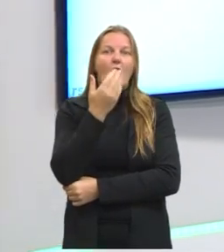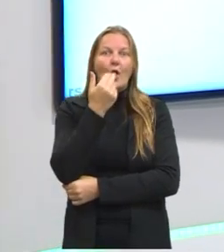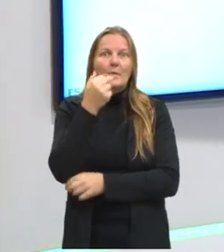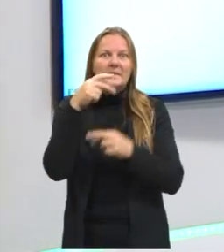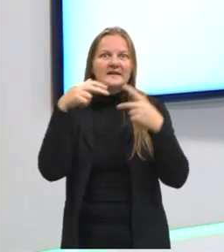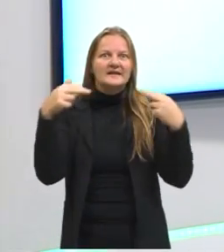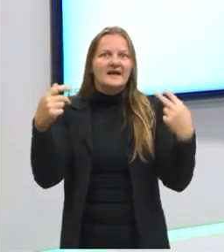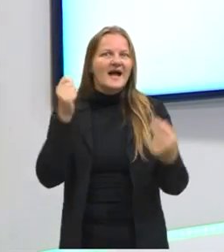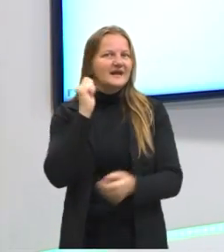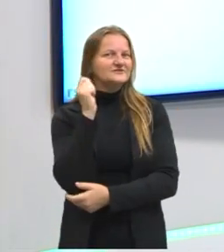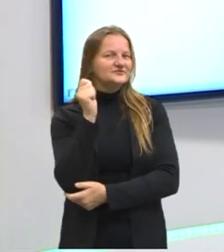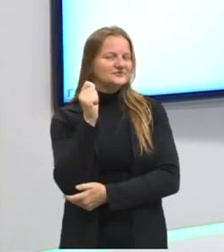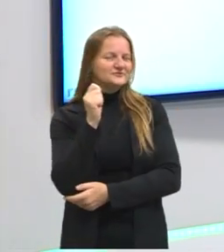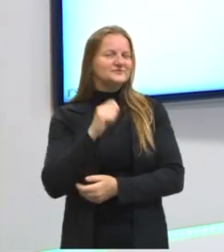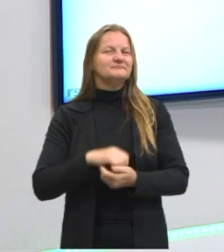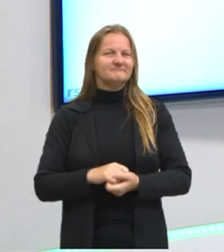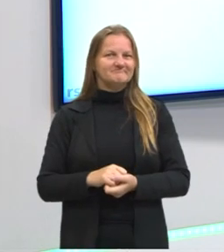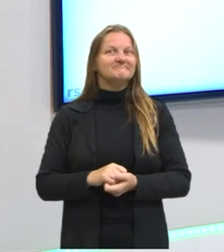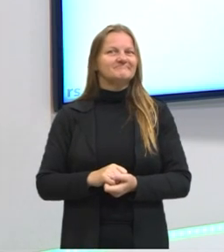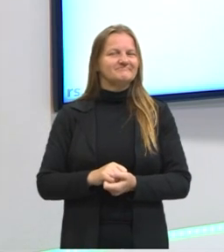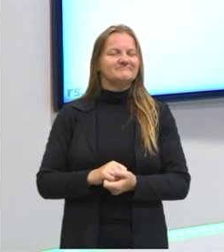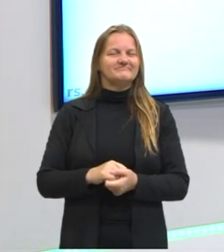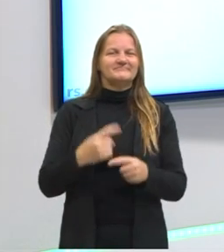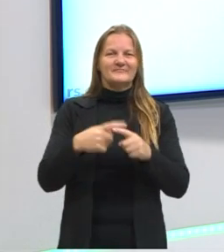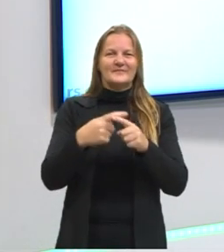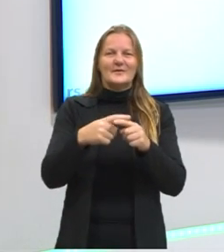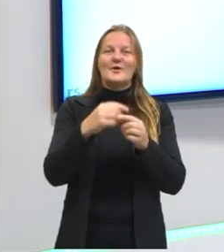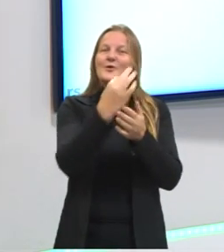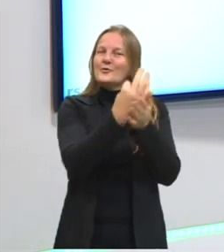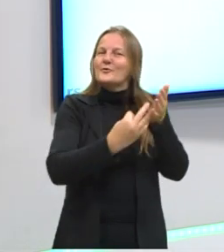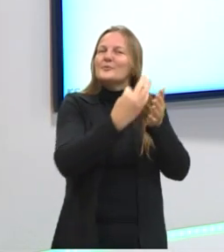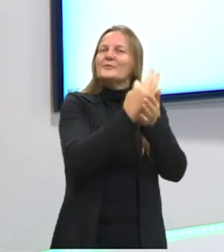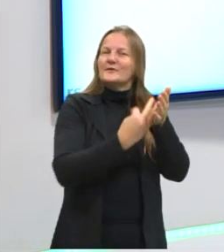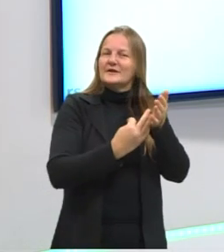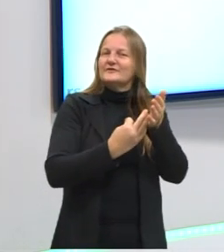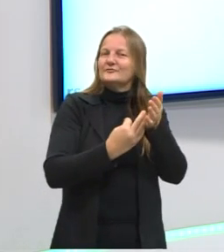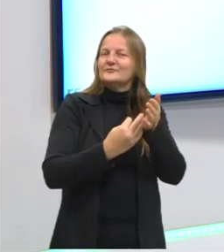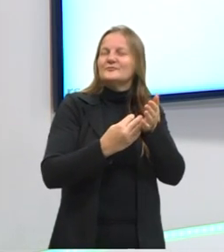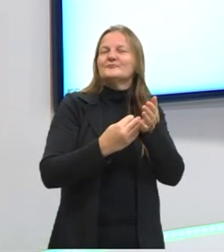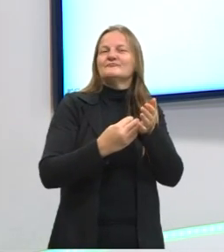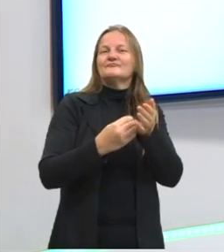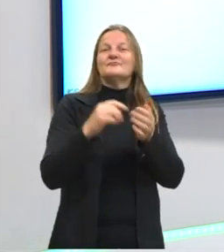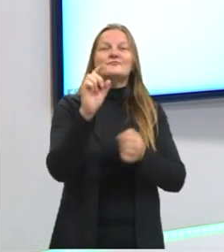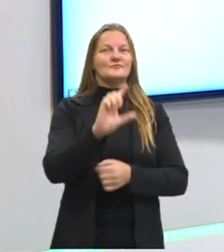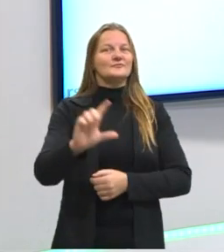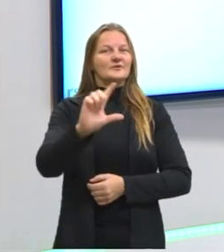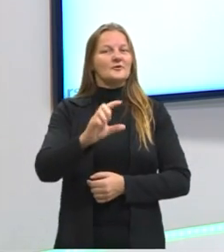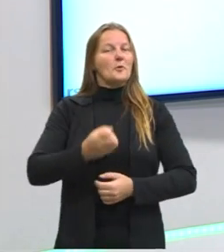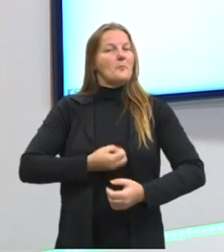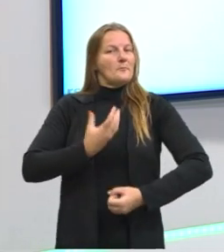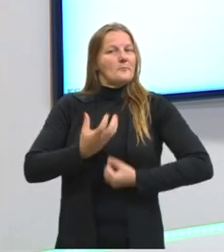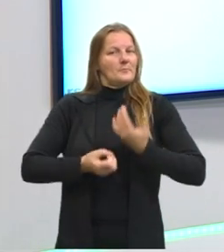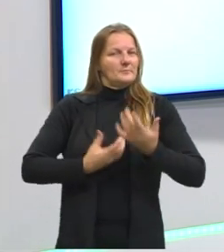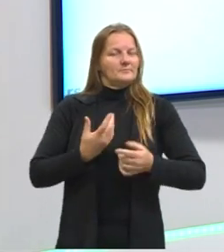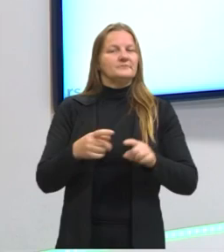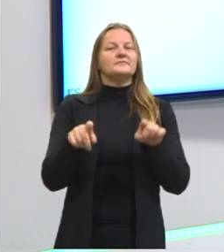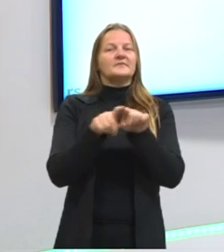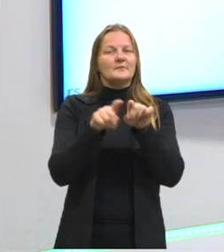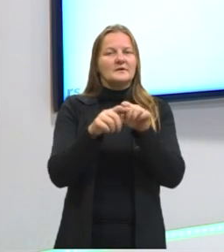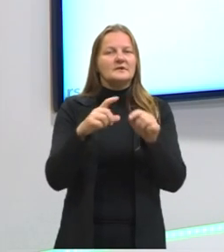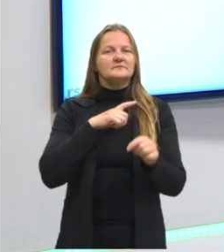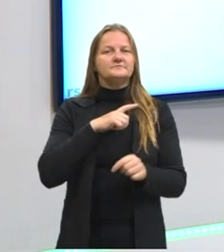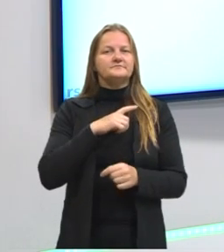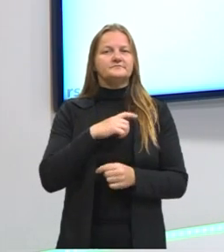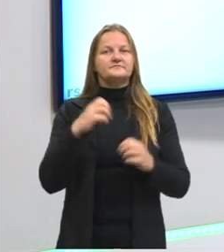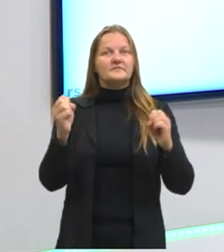era no formato ali de um texto literário, de uma poesia. Nós já tivemos também as